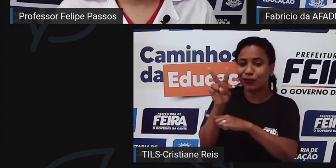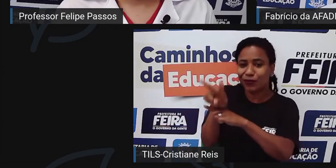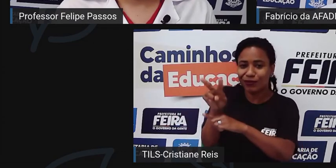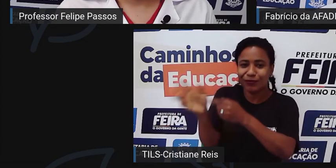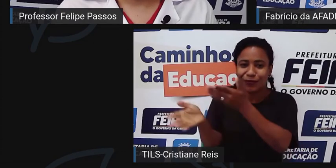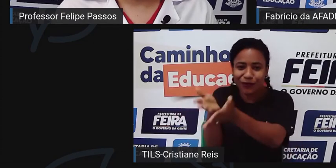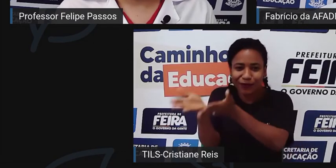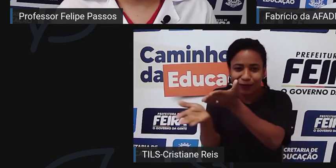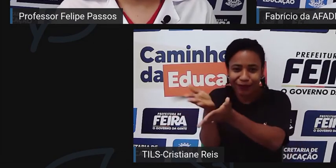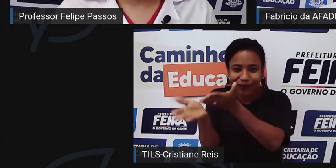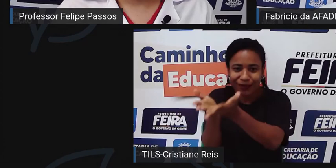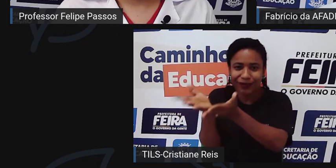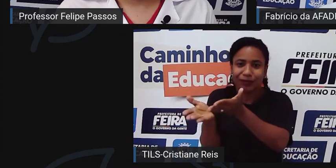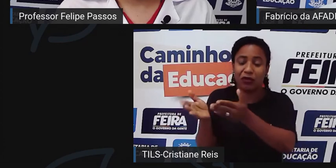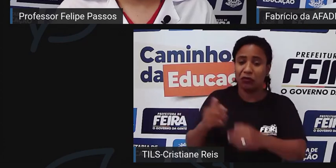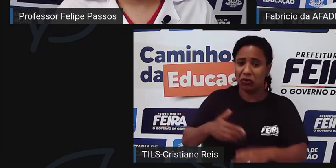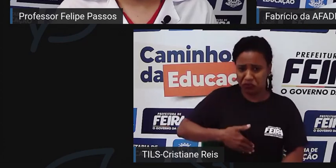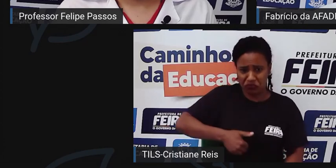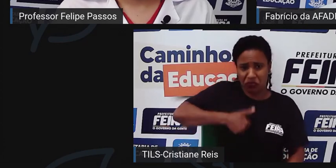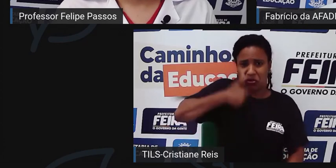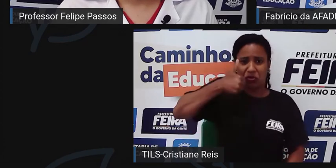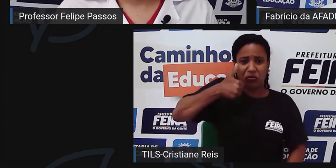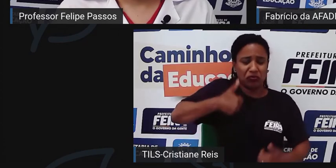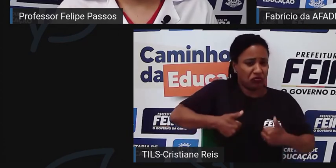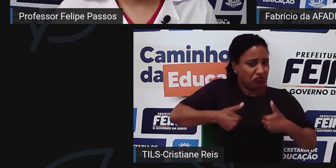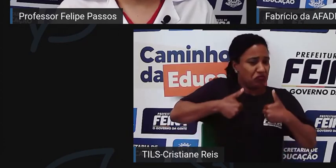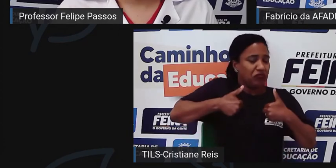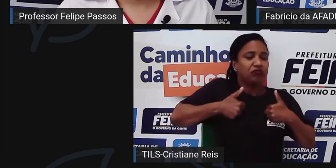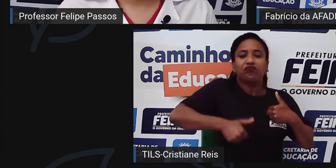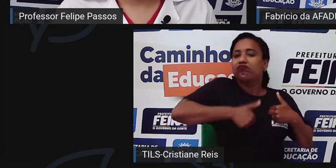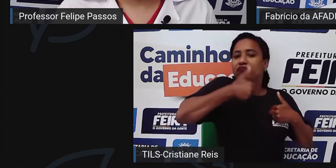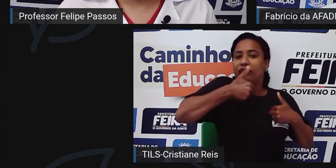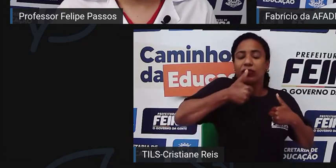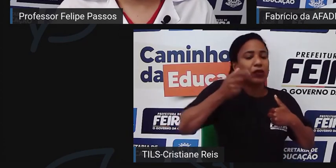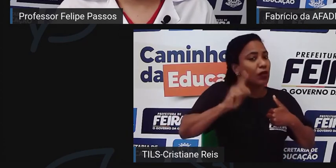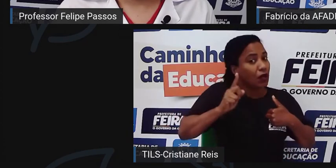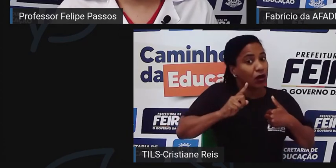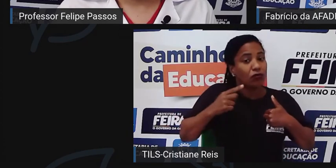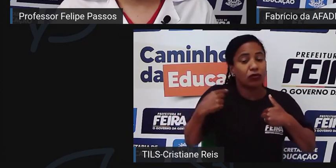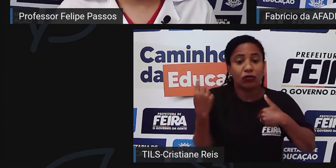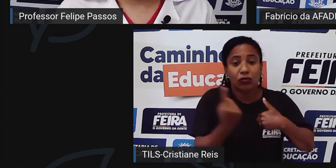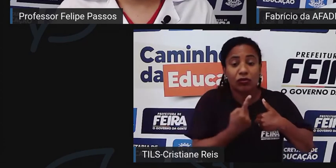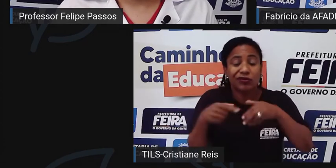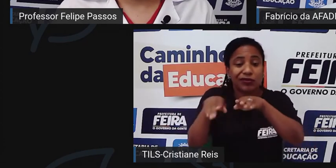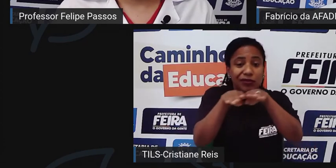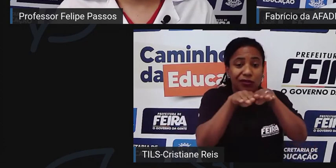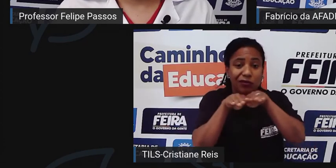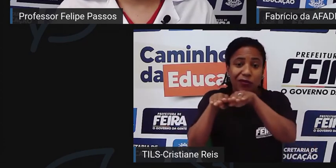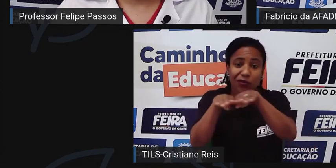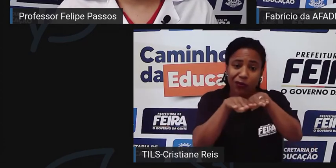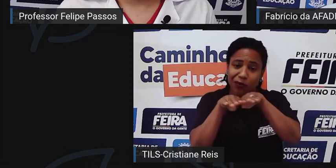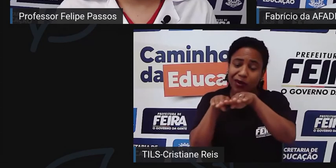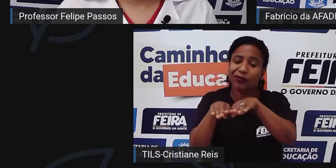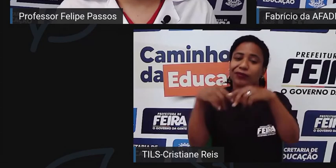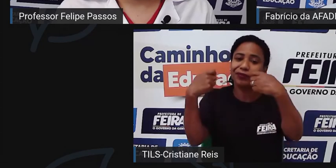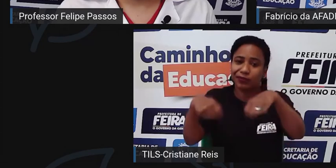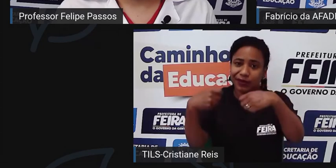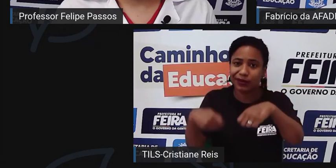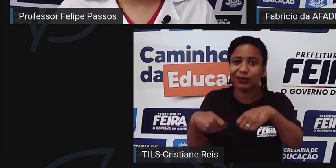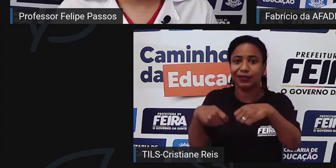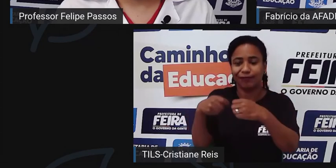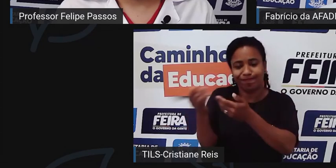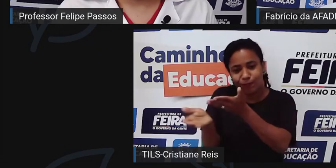falo, a gente não quer ser melhor que ninguém, porque todos nós somos iguais, mas tem pessoas que necessitam ter um olhar